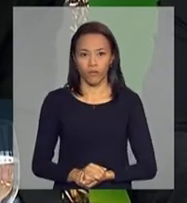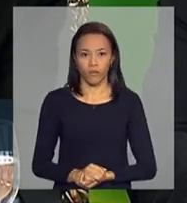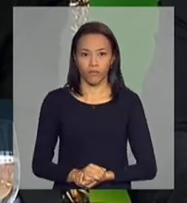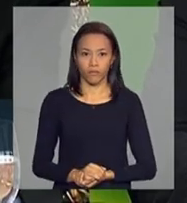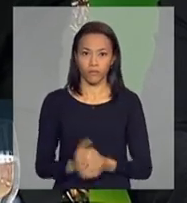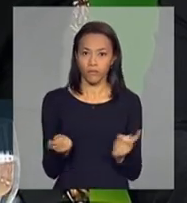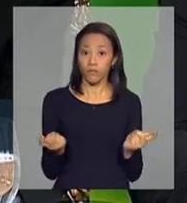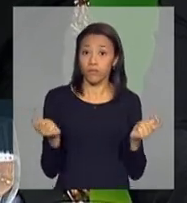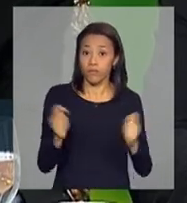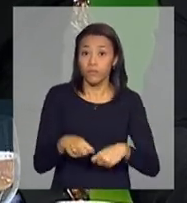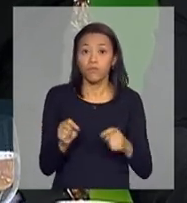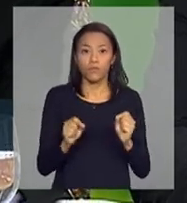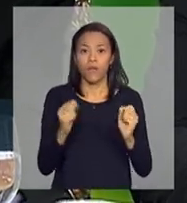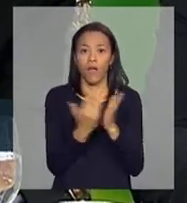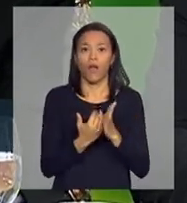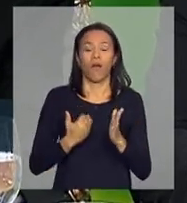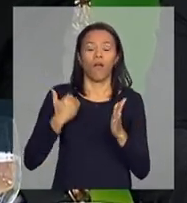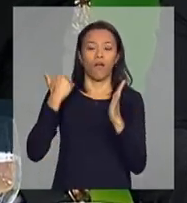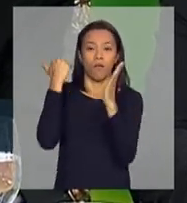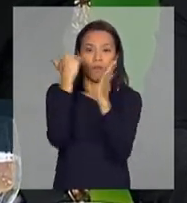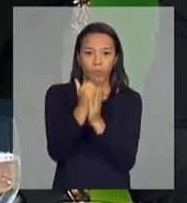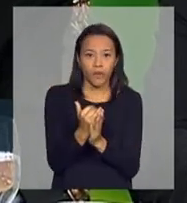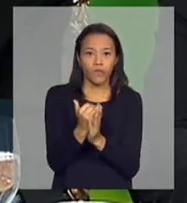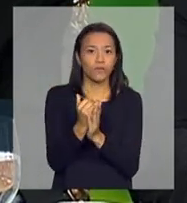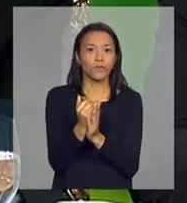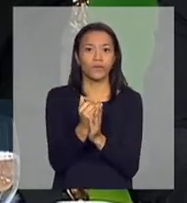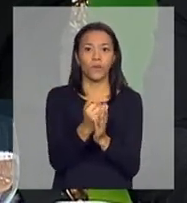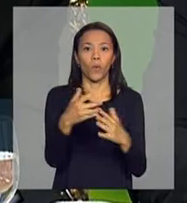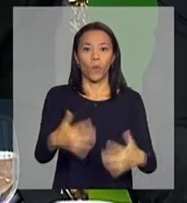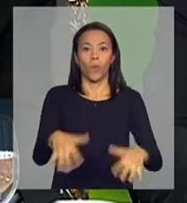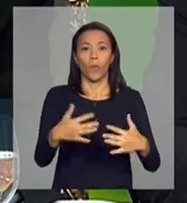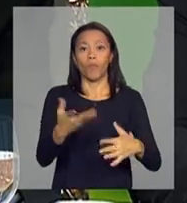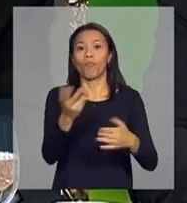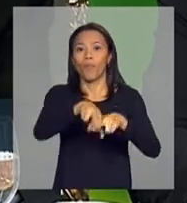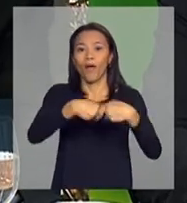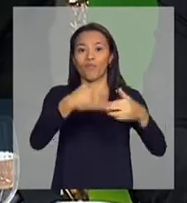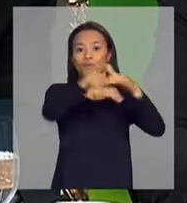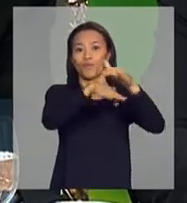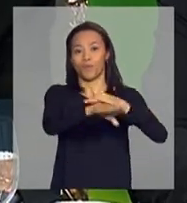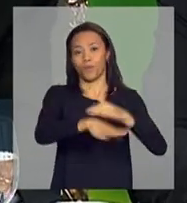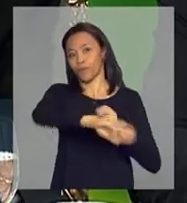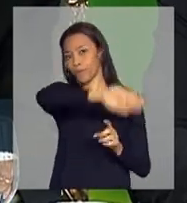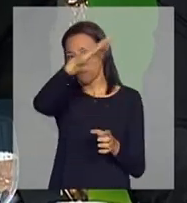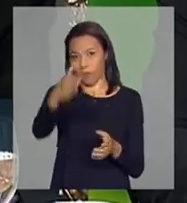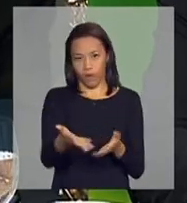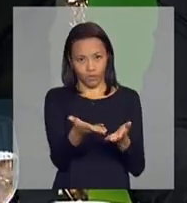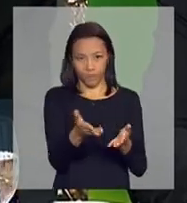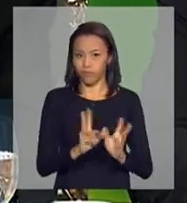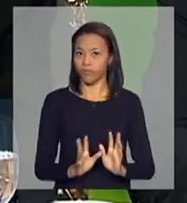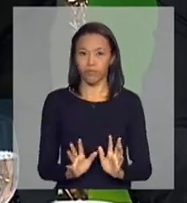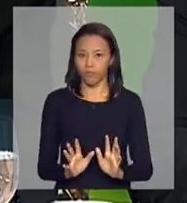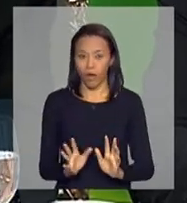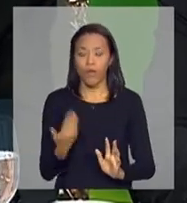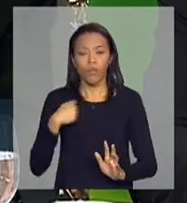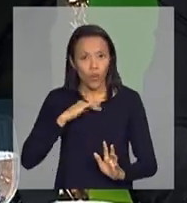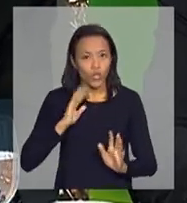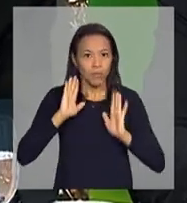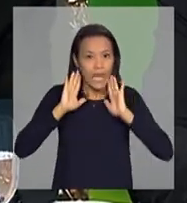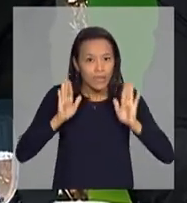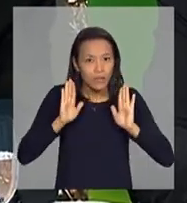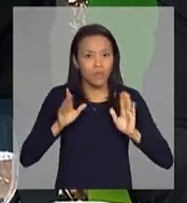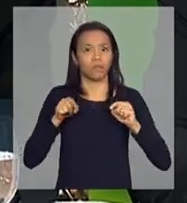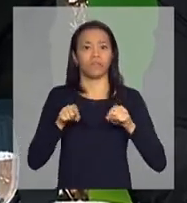causa aumento do preço dos armazéns, do metro, da tonelada armazenada. Então, nós estamos atentos.